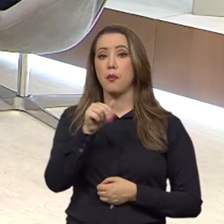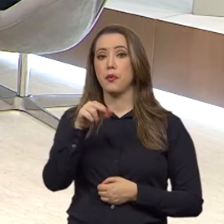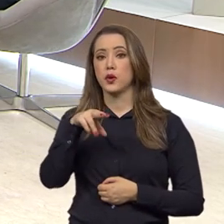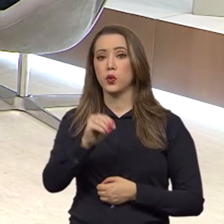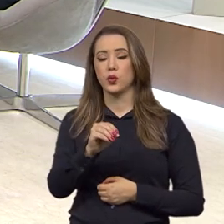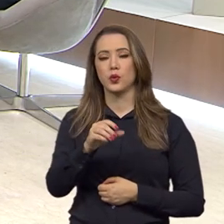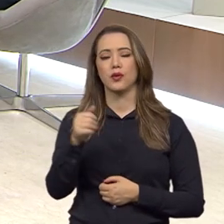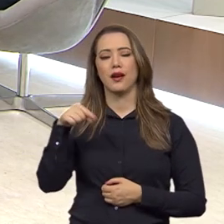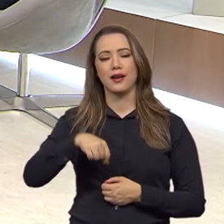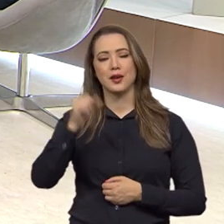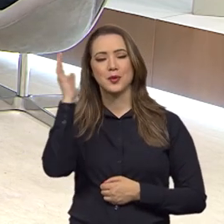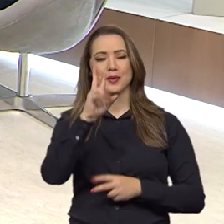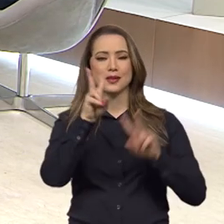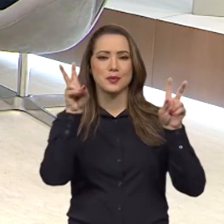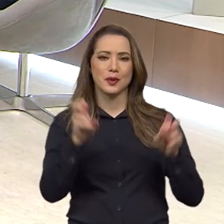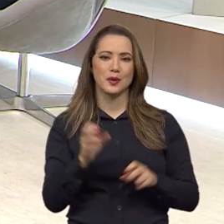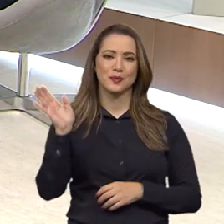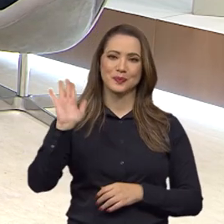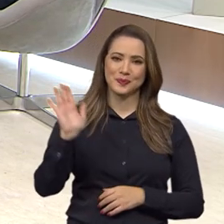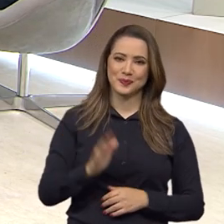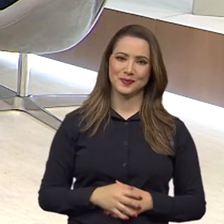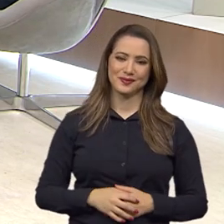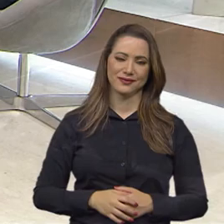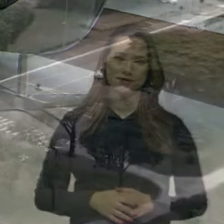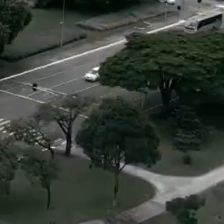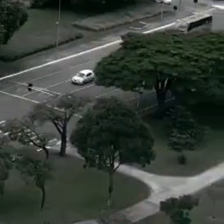Bianco, aqui no Brasil em Pauta. Até já.